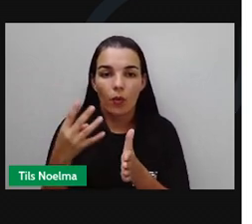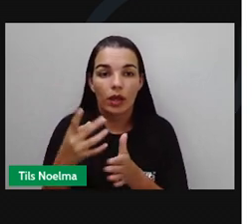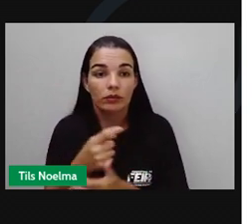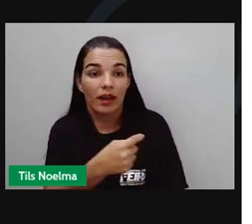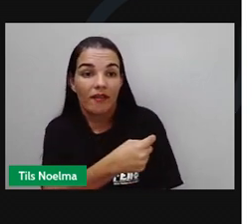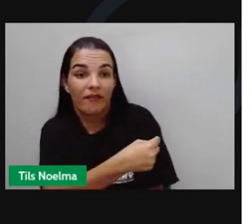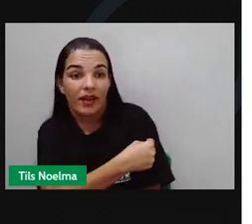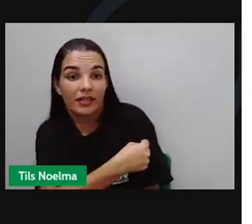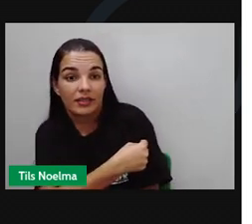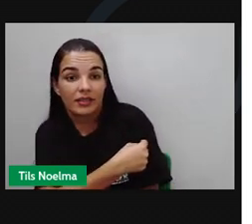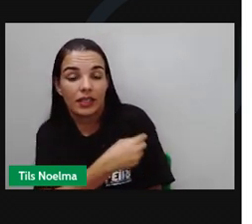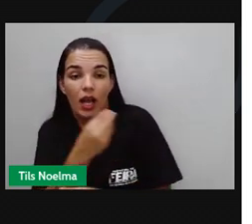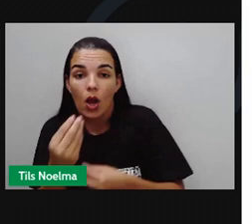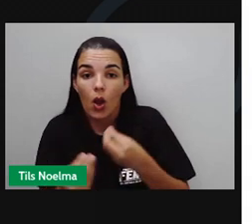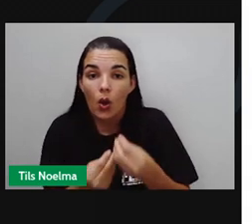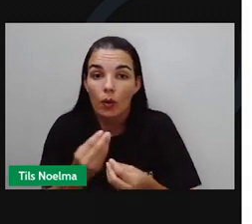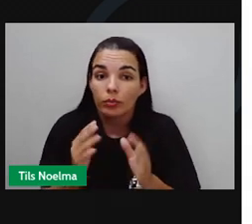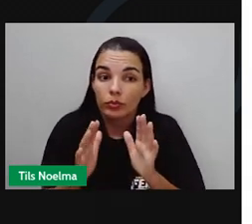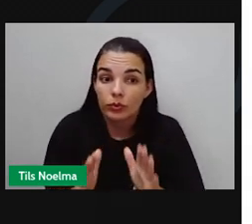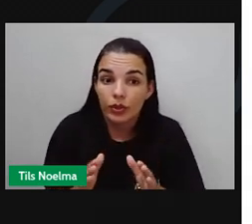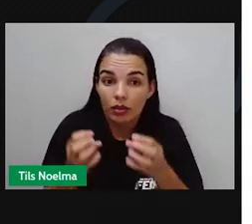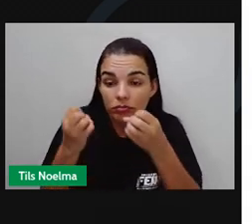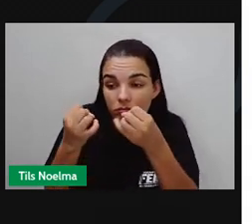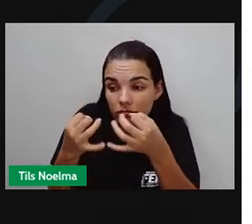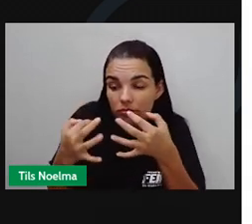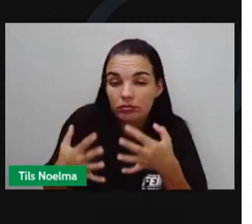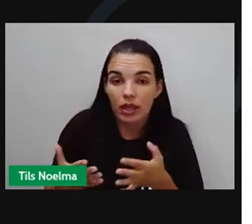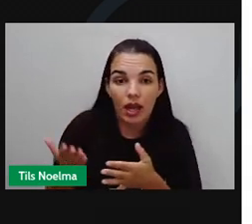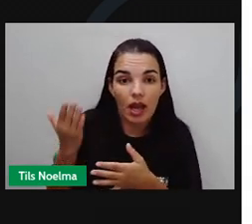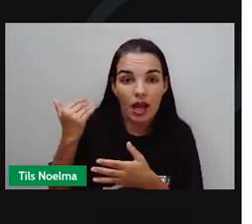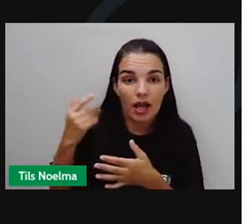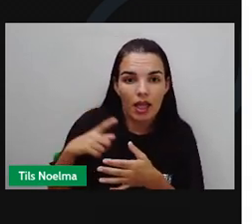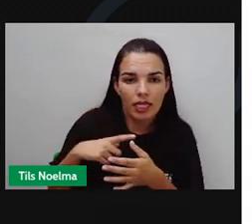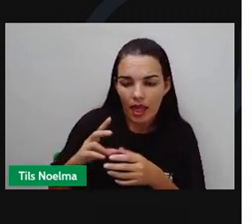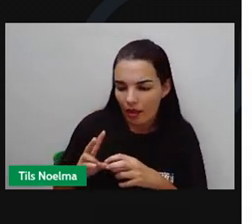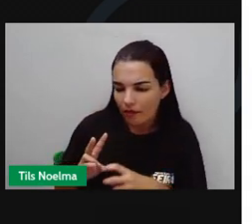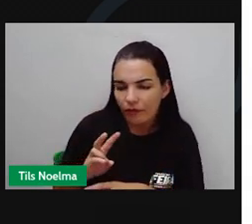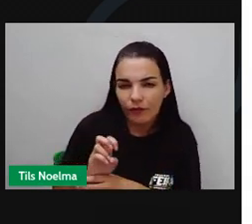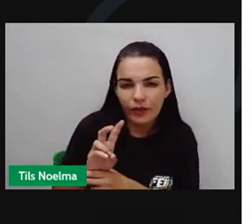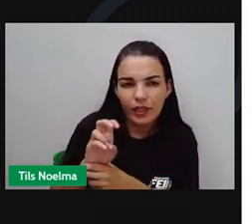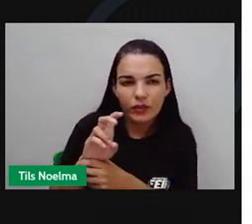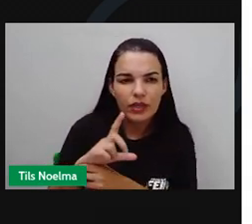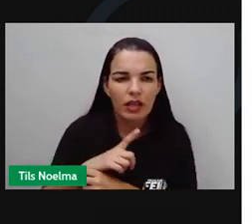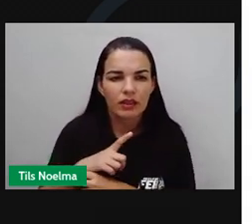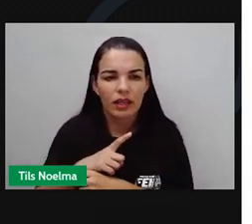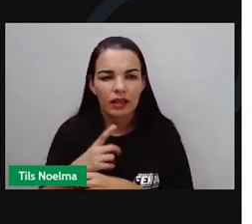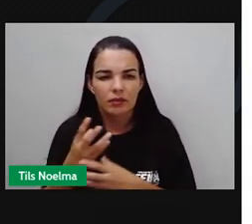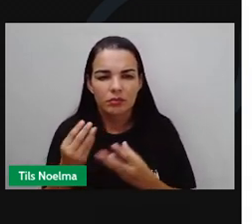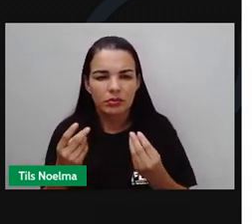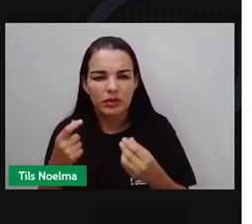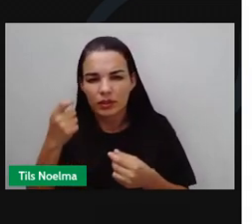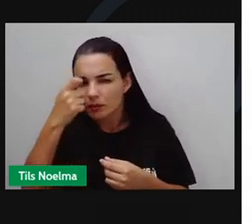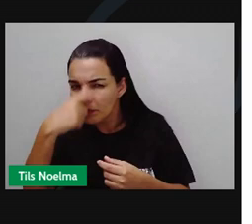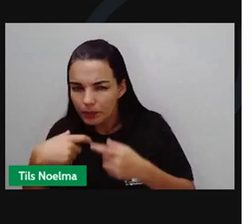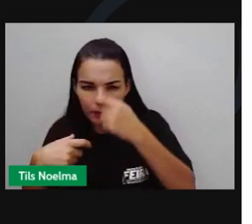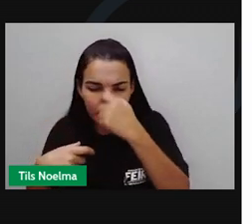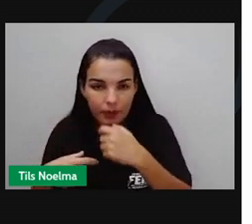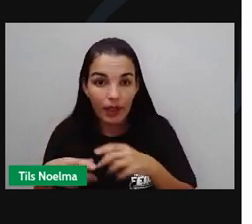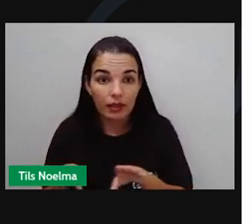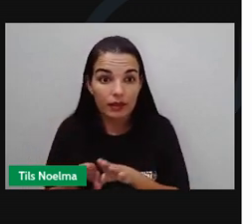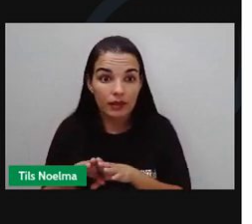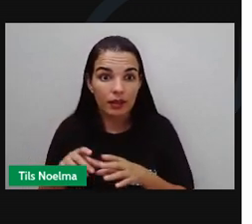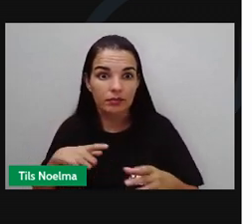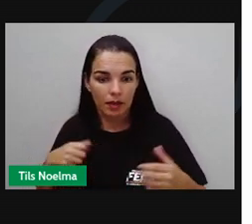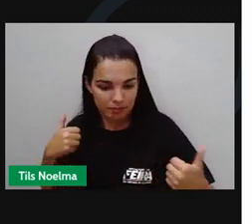Vacinas Como já tínhamos te contado antes, alguns vírus produzem doenças como a gripe. Por sorte, temos o nosso sistema